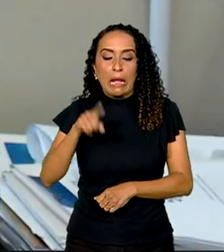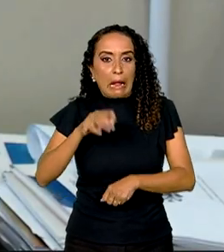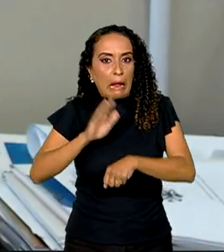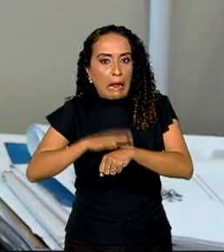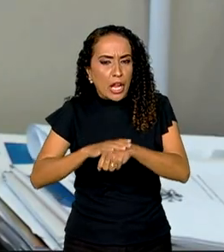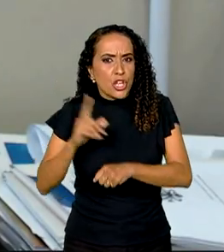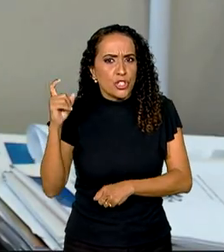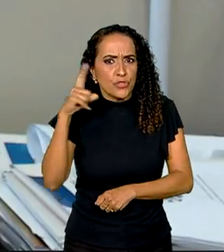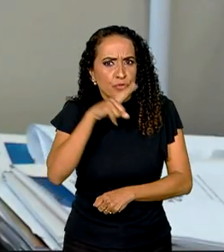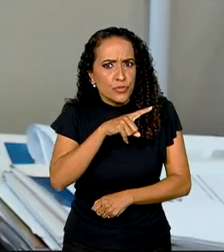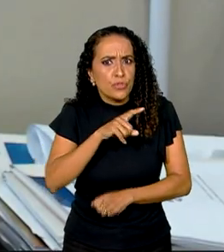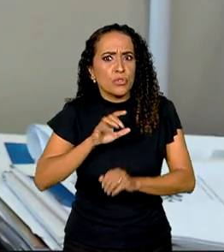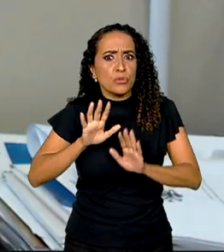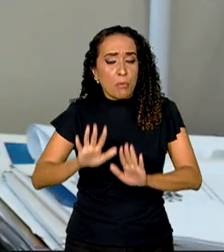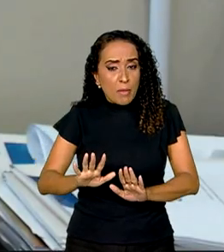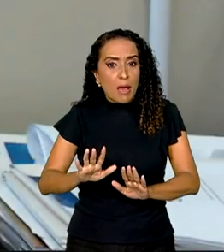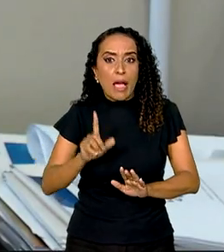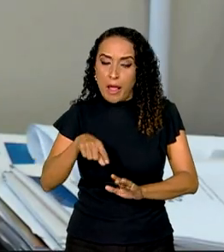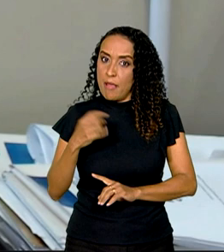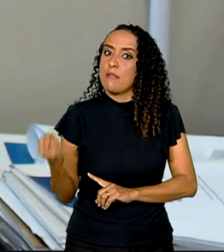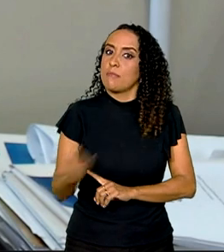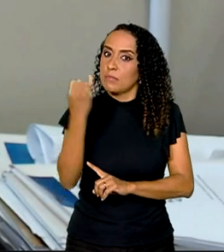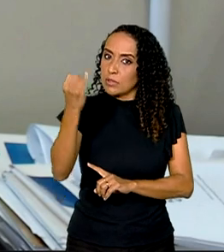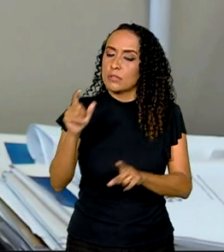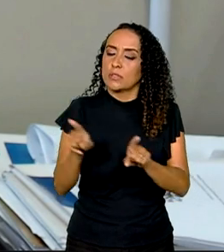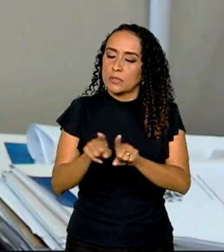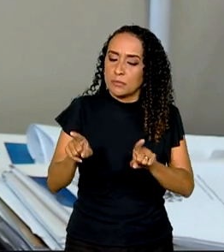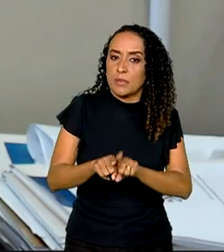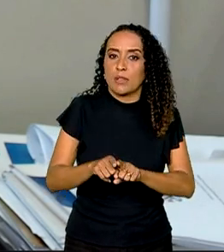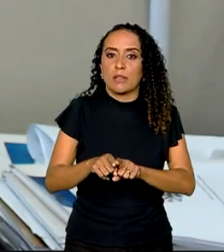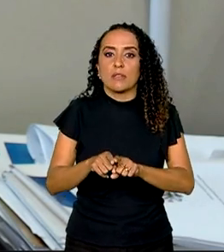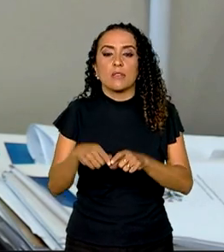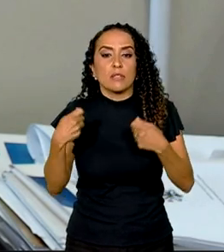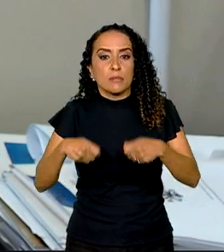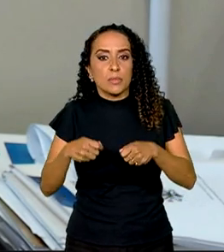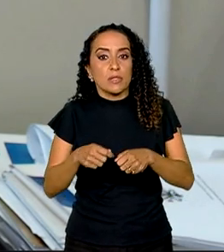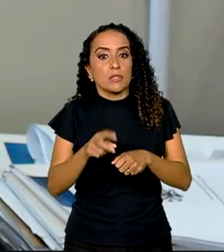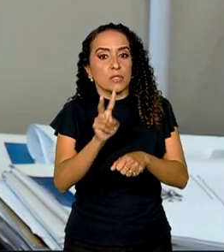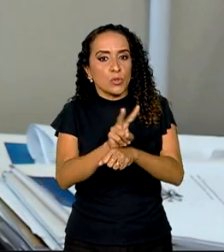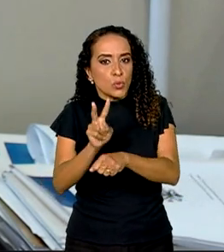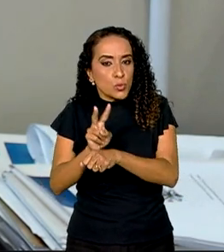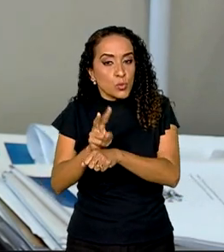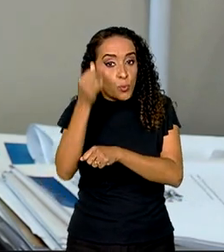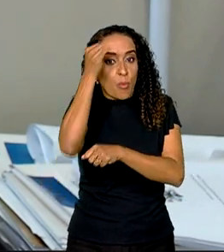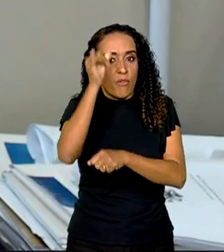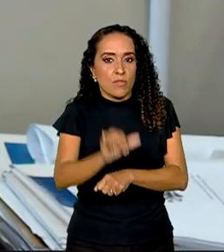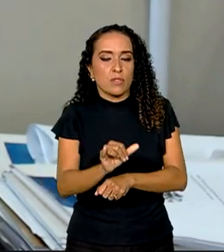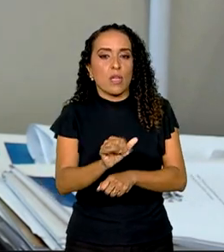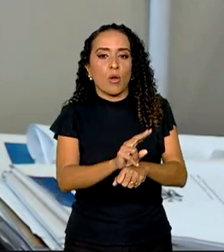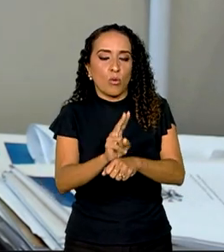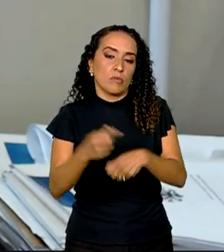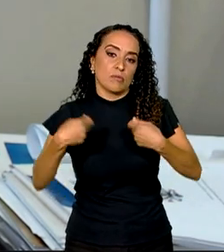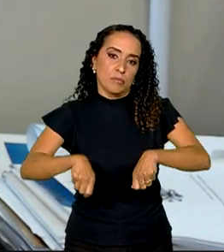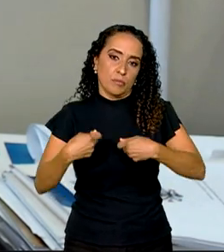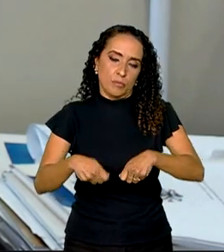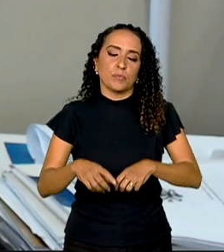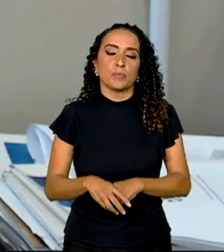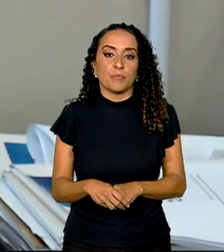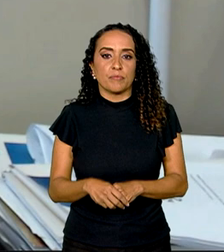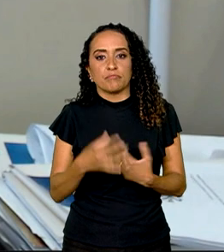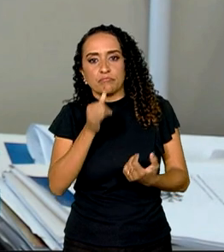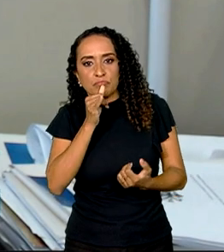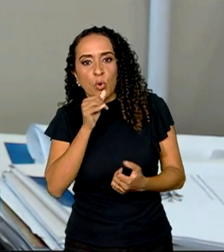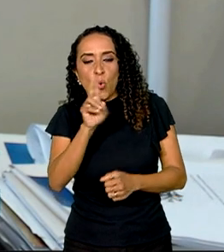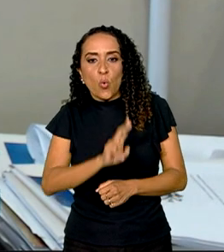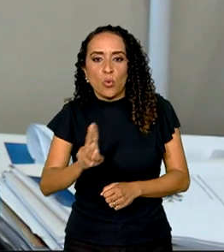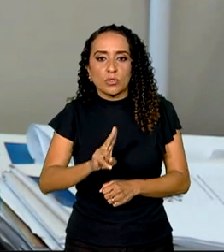raro, porém é importante que mesmo assim se tomem as precauções e os cuidados necessários, como o